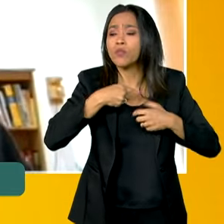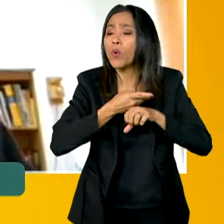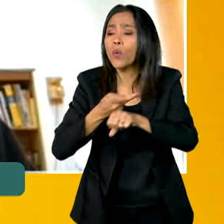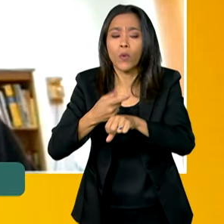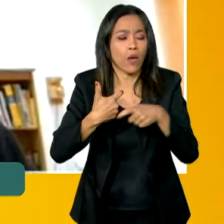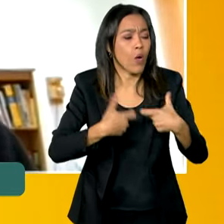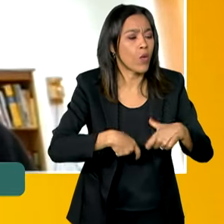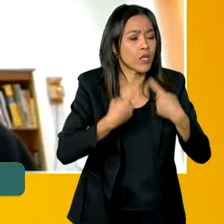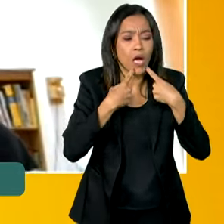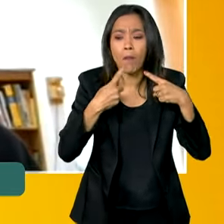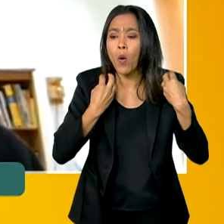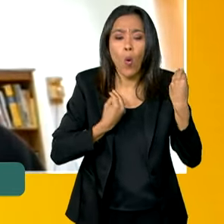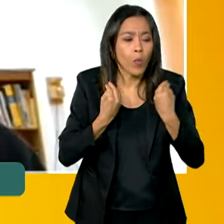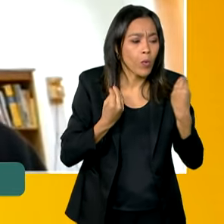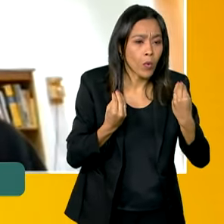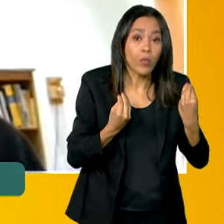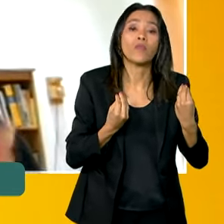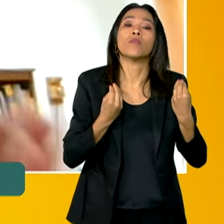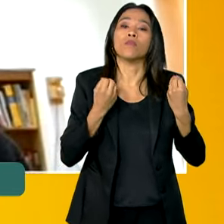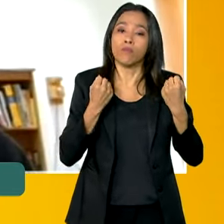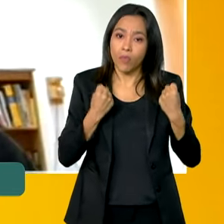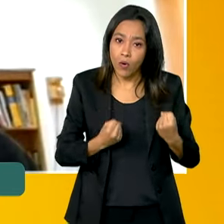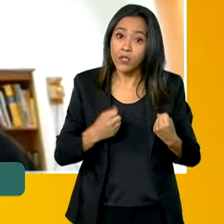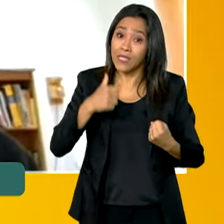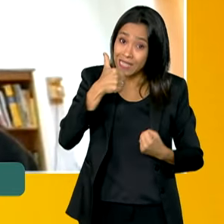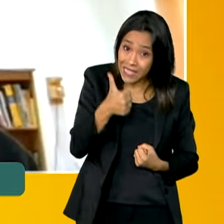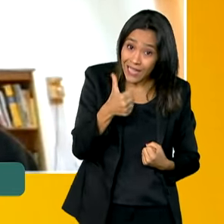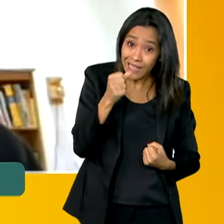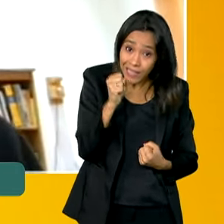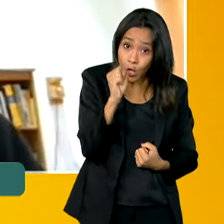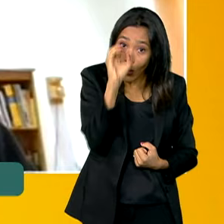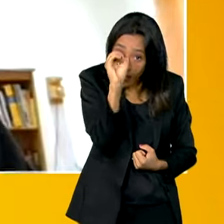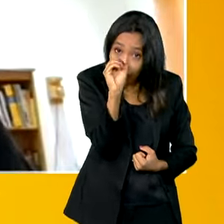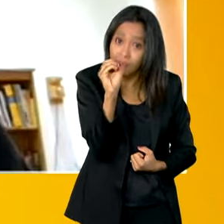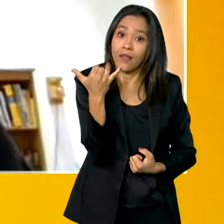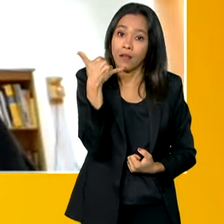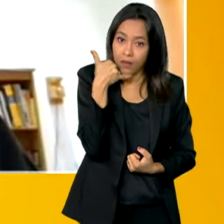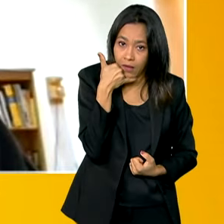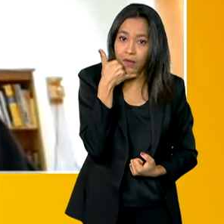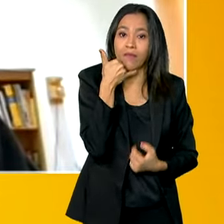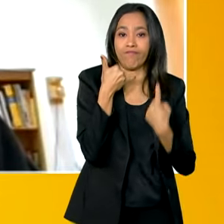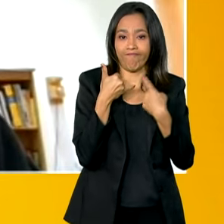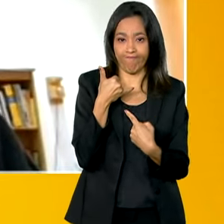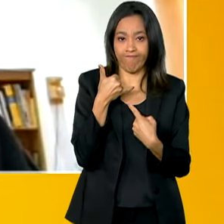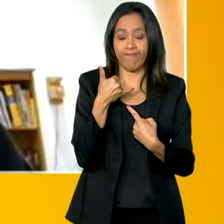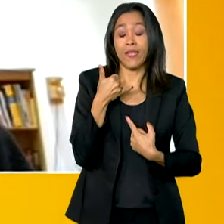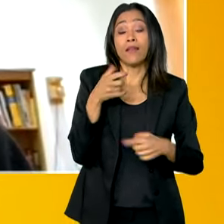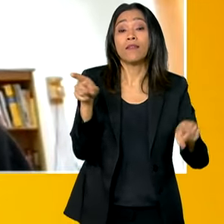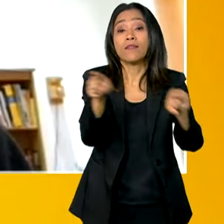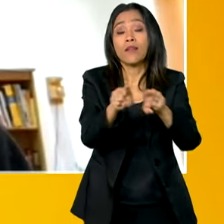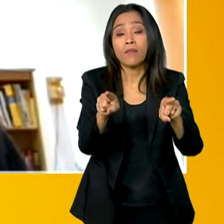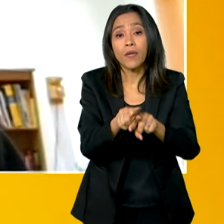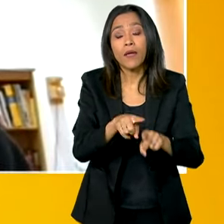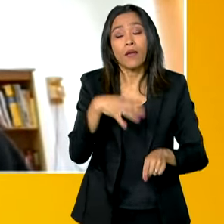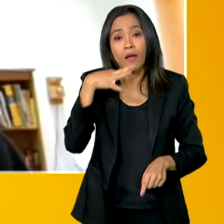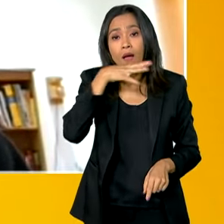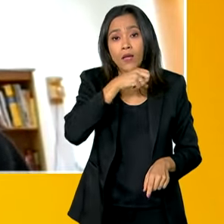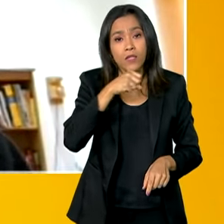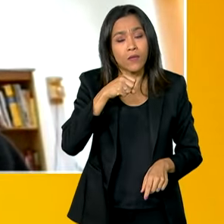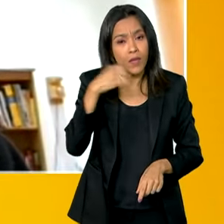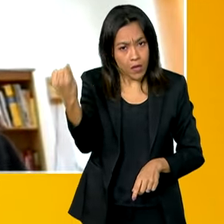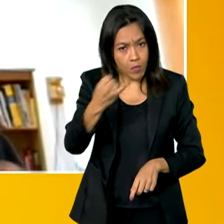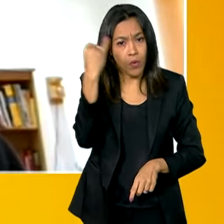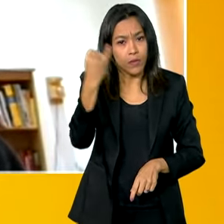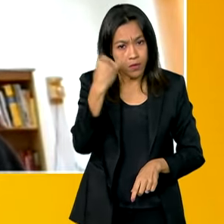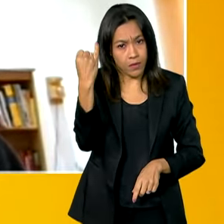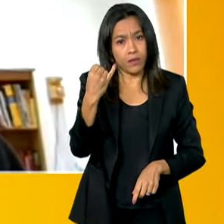procurarem, a gente pede que acionem o Ligue 180. Também, eu acho que é importante dizer, nesse momento